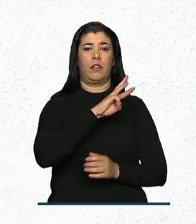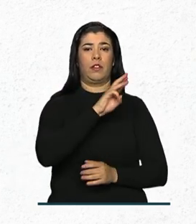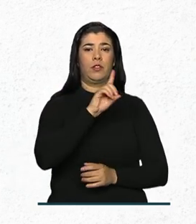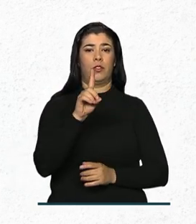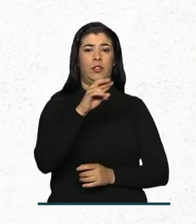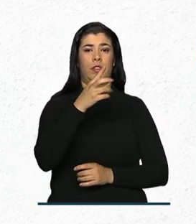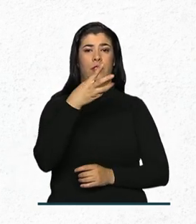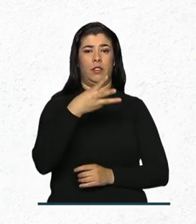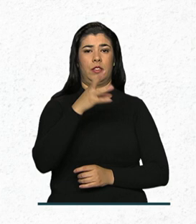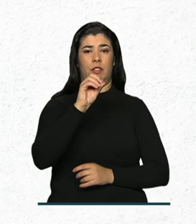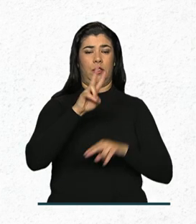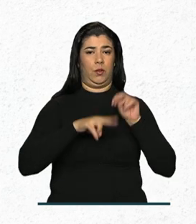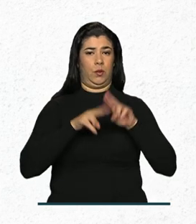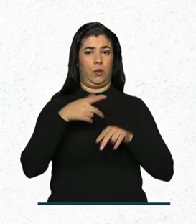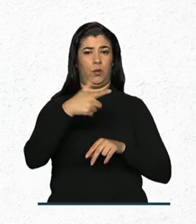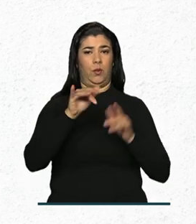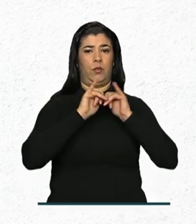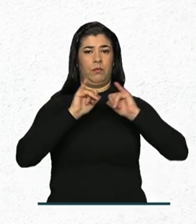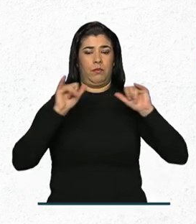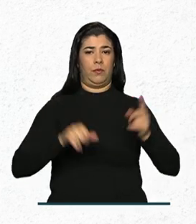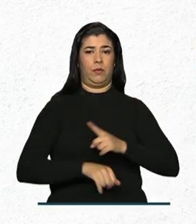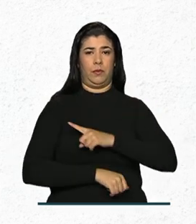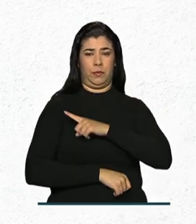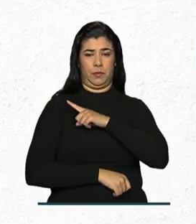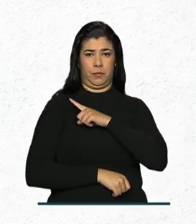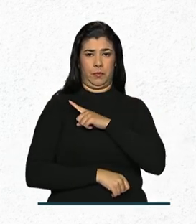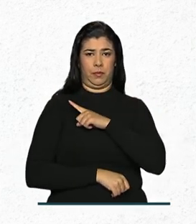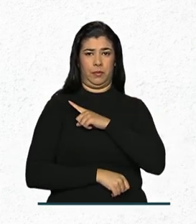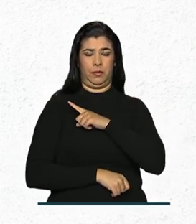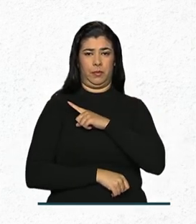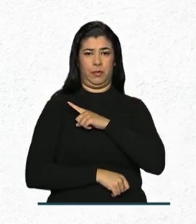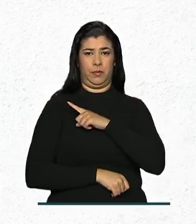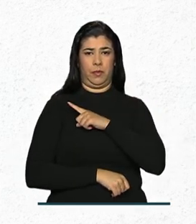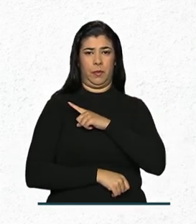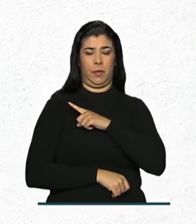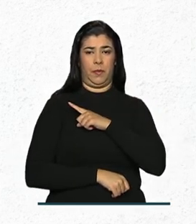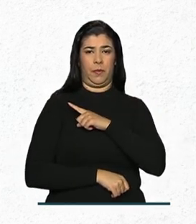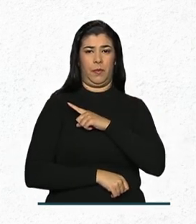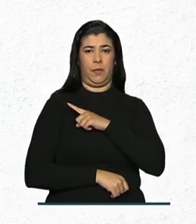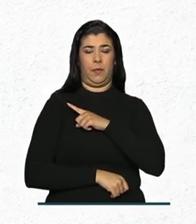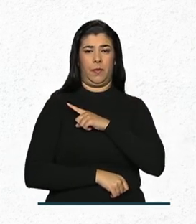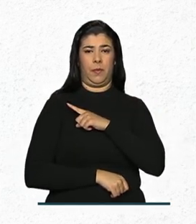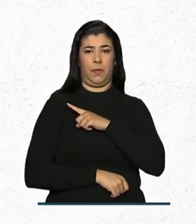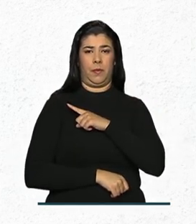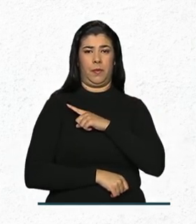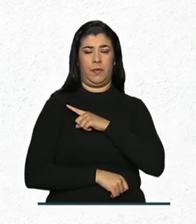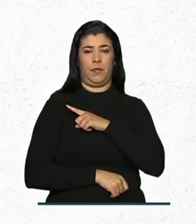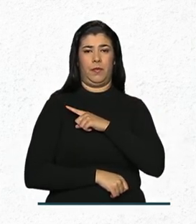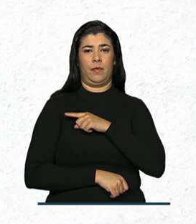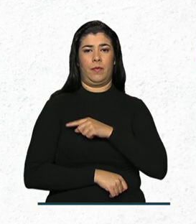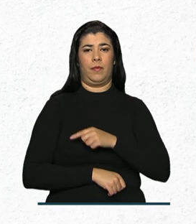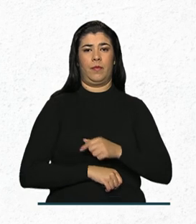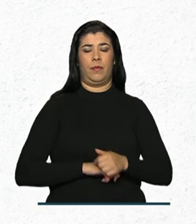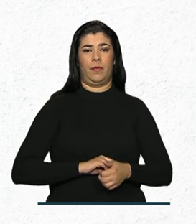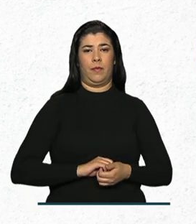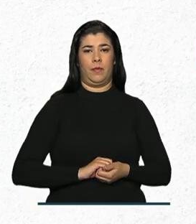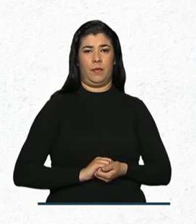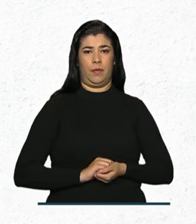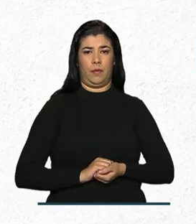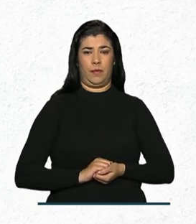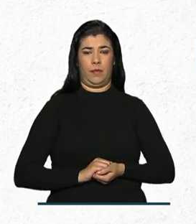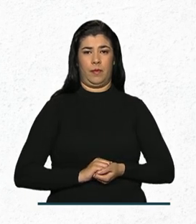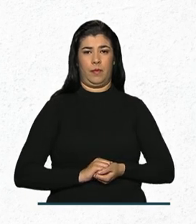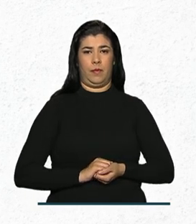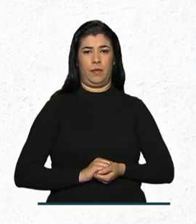junho. Outras informações em www.portalzinho.cgu.gov.br